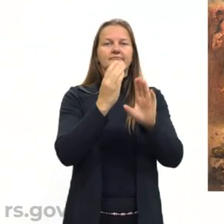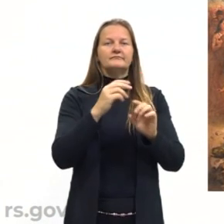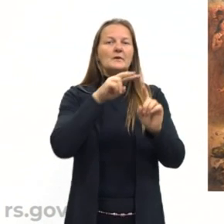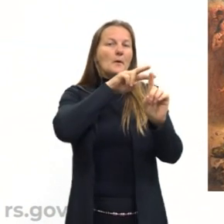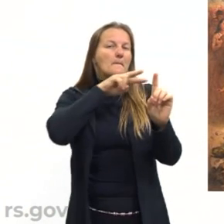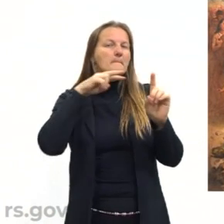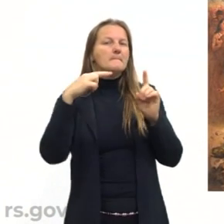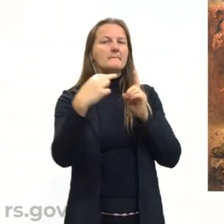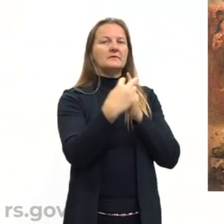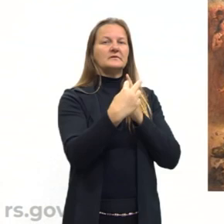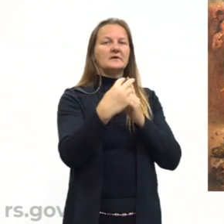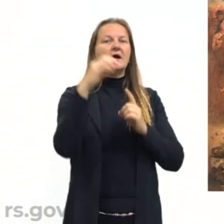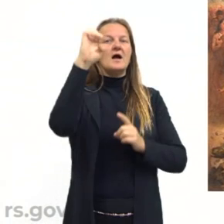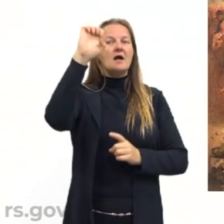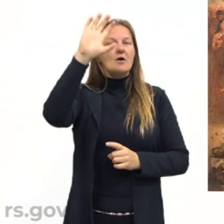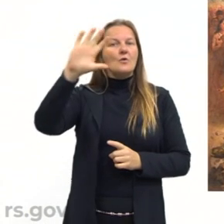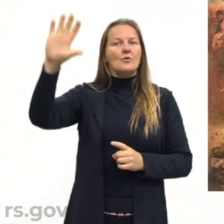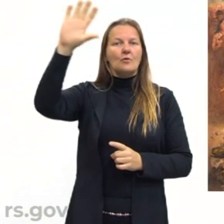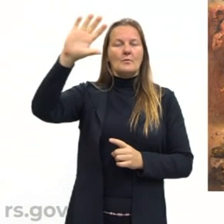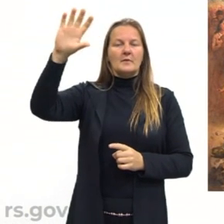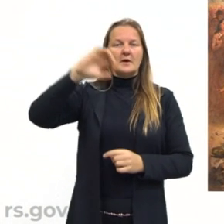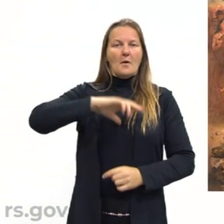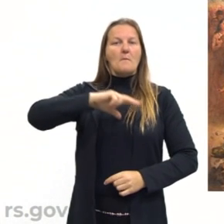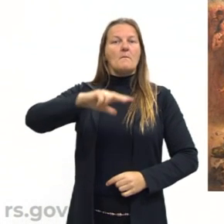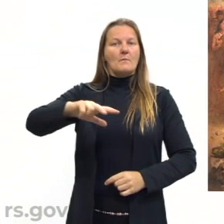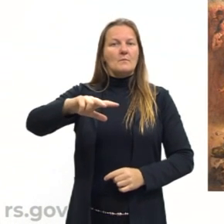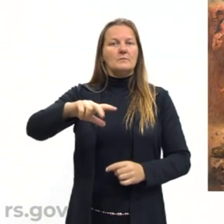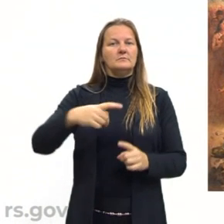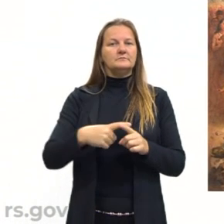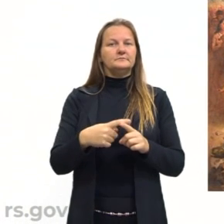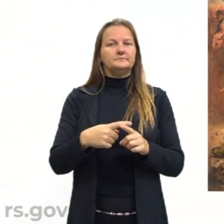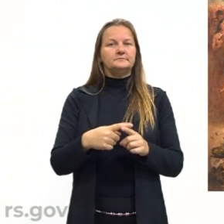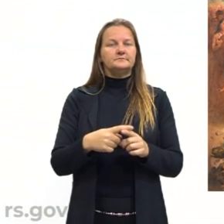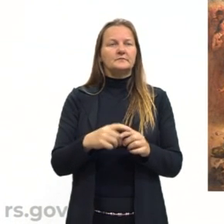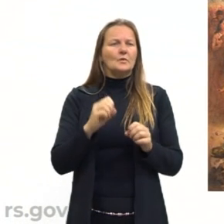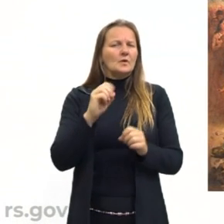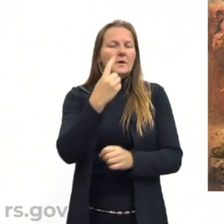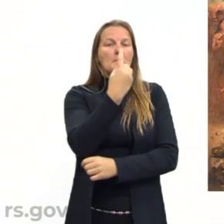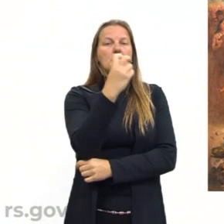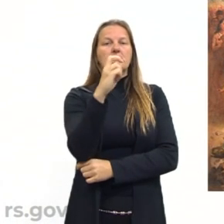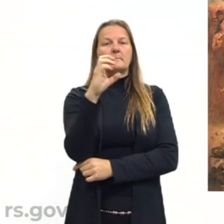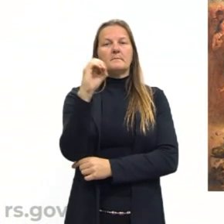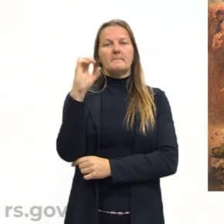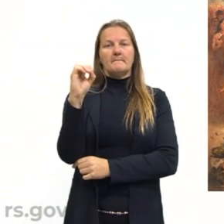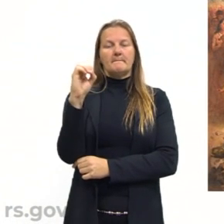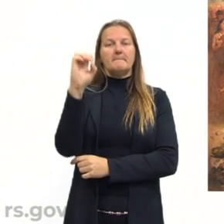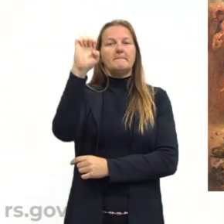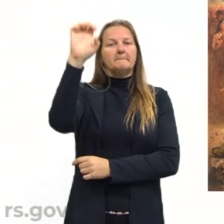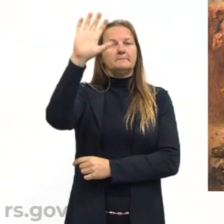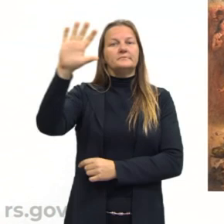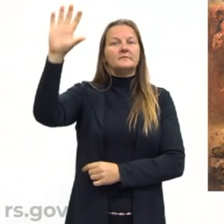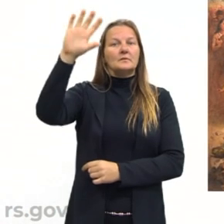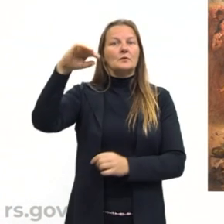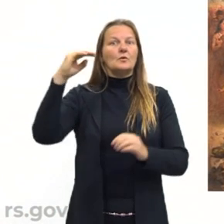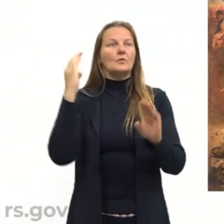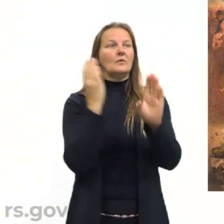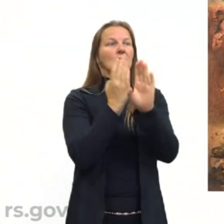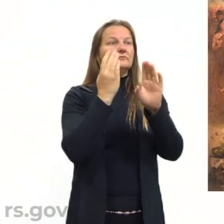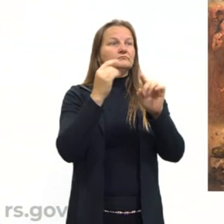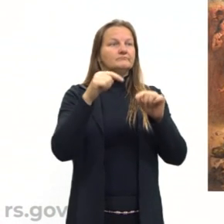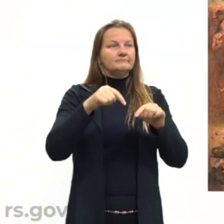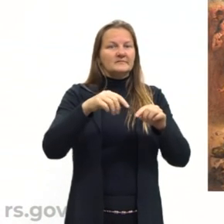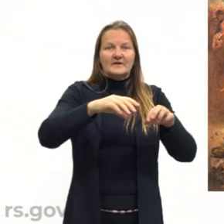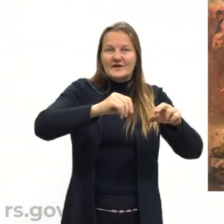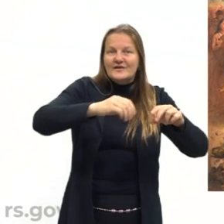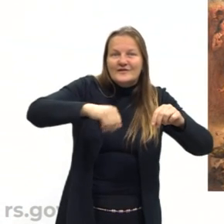perspectiva europeia, portuguesa. E tudo bem que lá em 1500, os europeus descobriram que esse